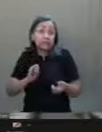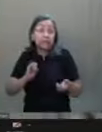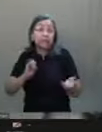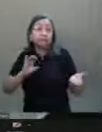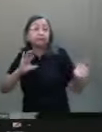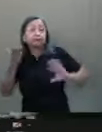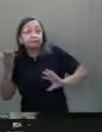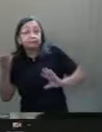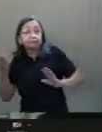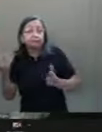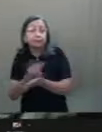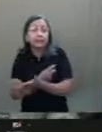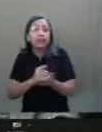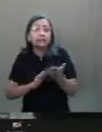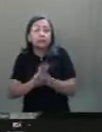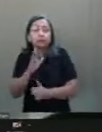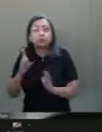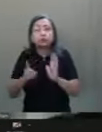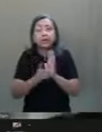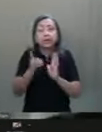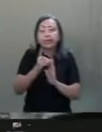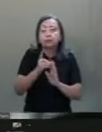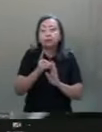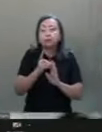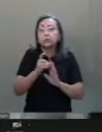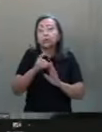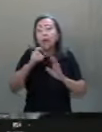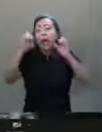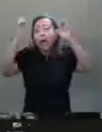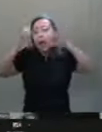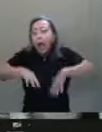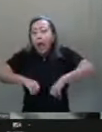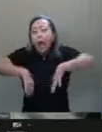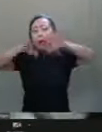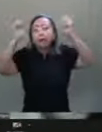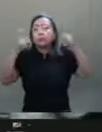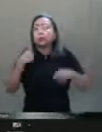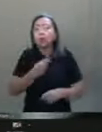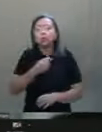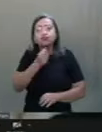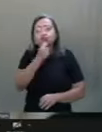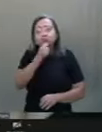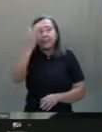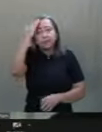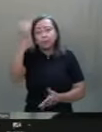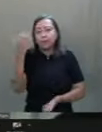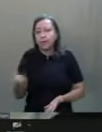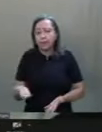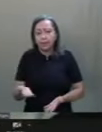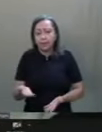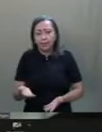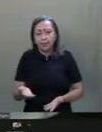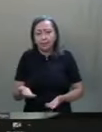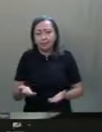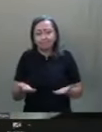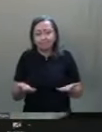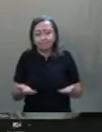novos decretos de calamidade pública que nós não sabemos nem o que é. Nós temos,